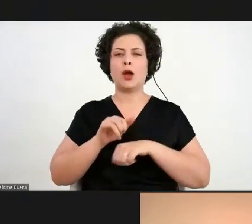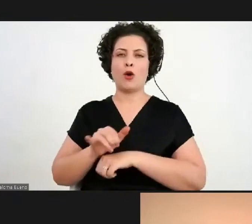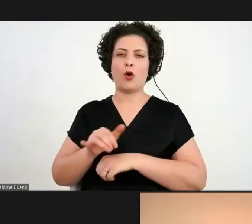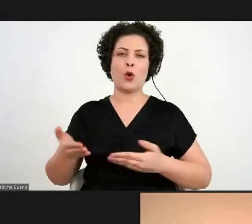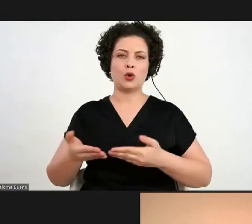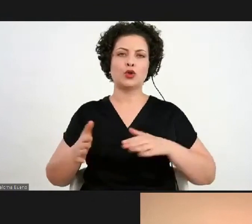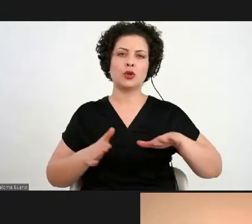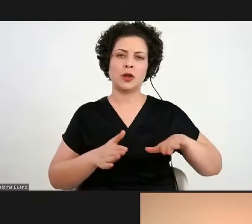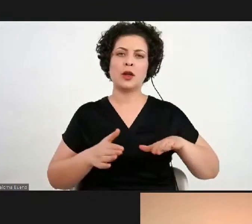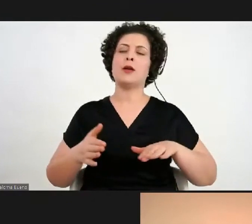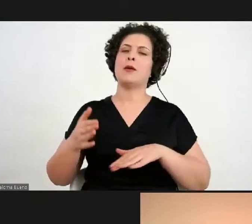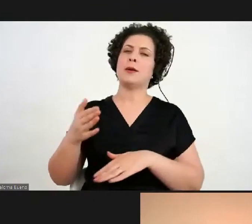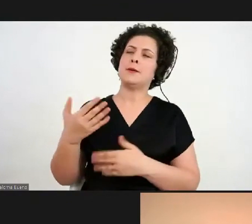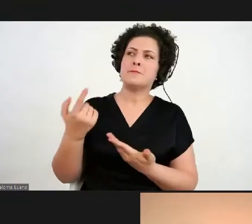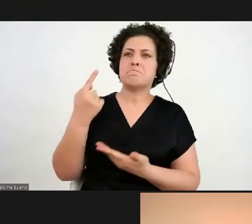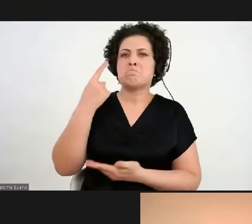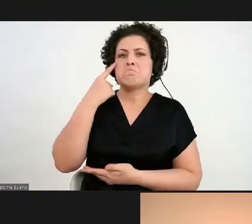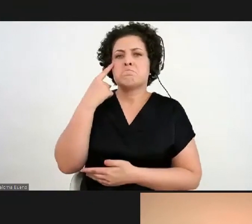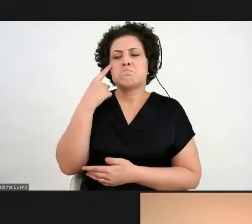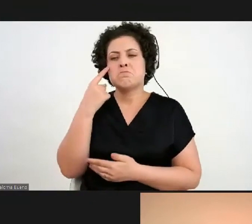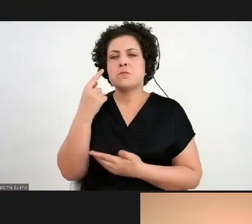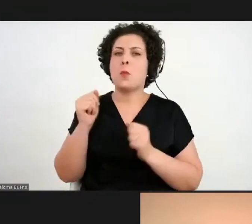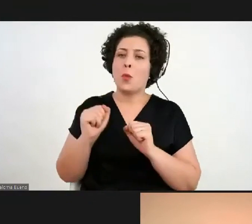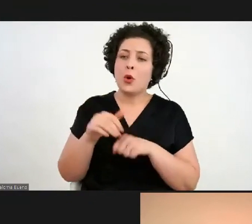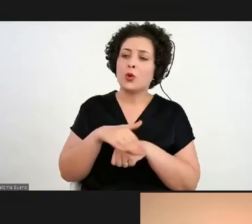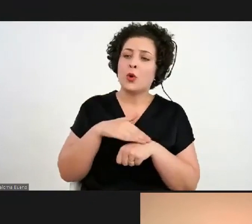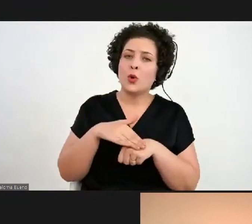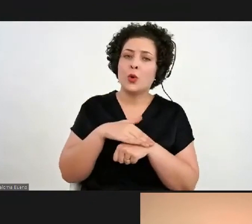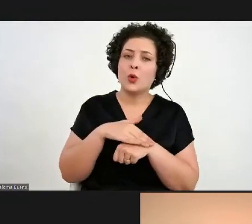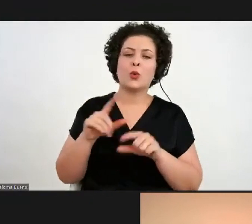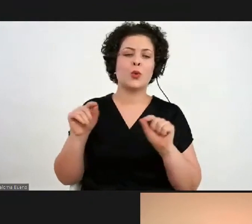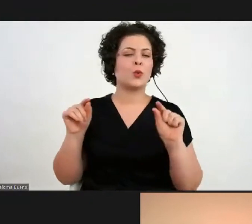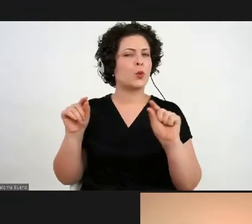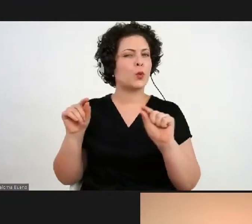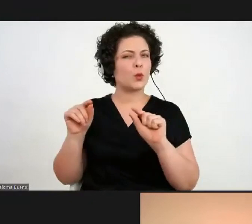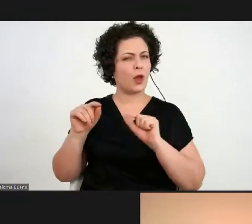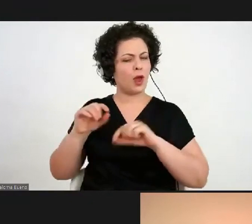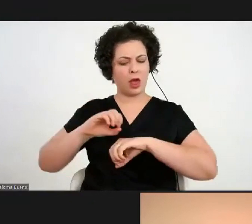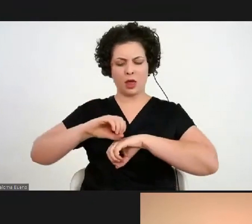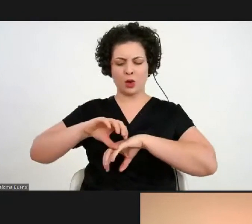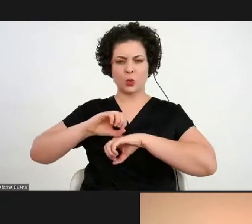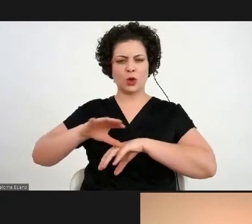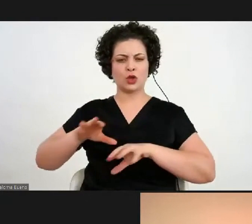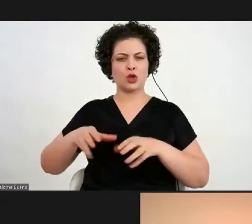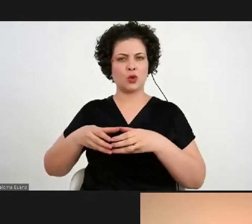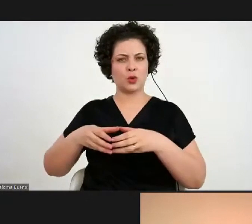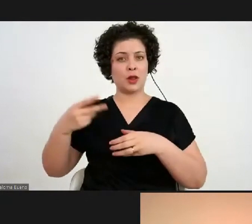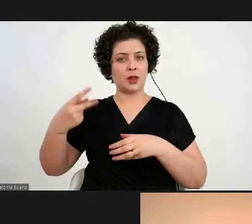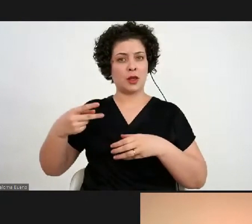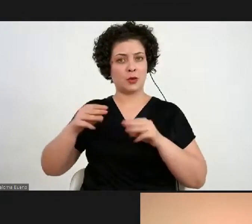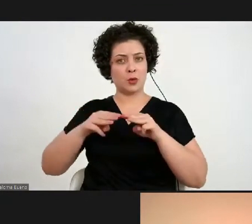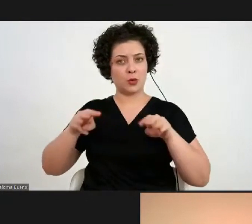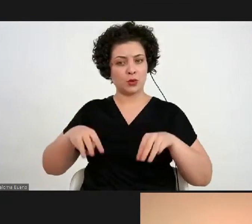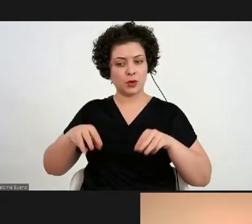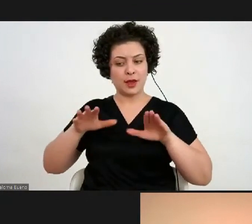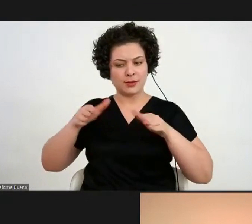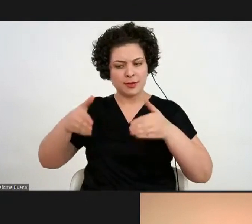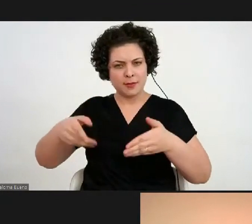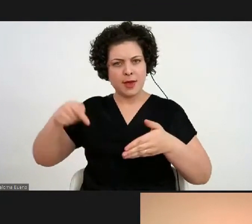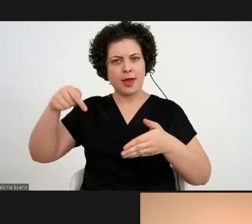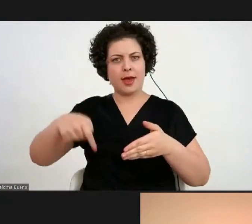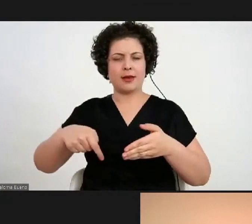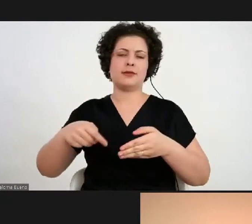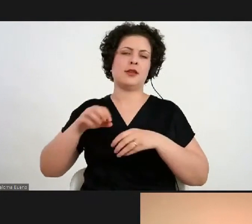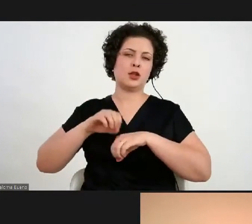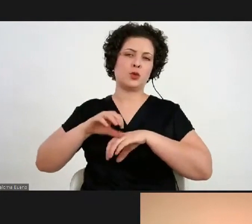pensou que eu poderia conversar um pouquinho sobre o que é o educativo, um educativo de museu e, especificamente, esse educativo